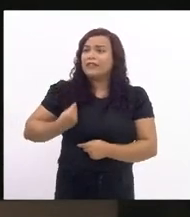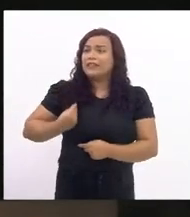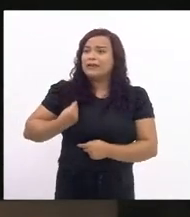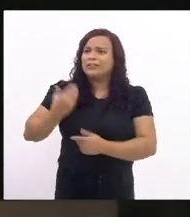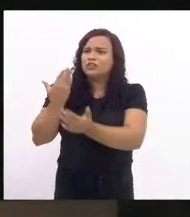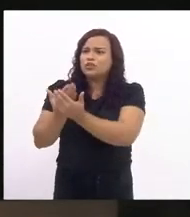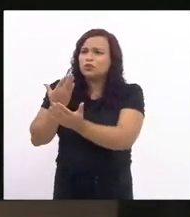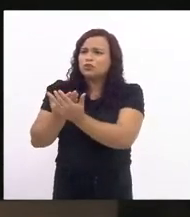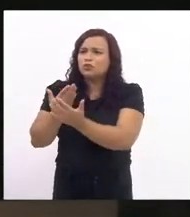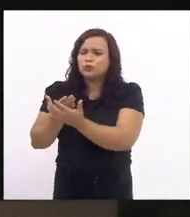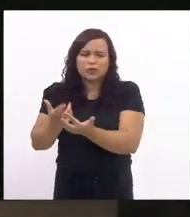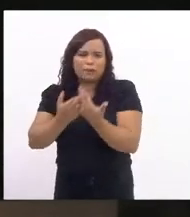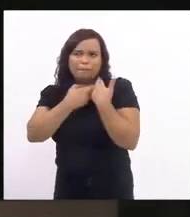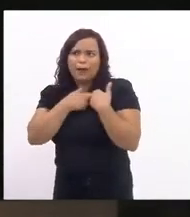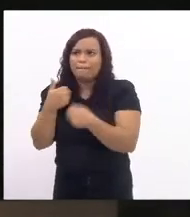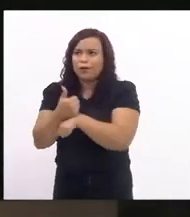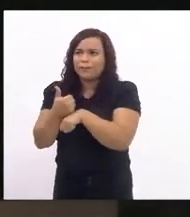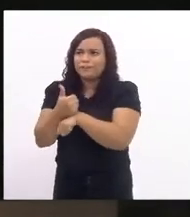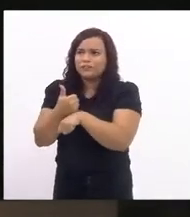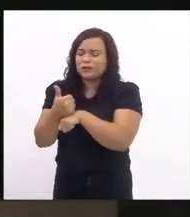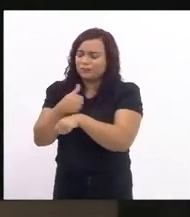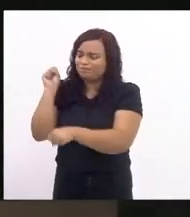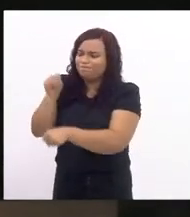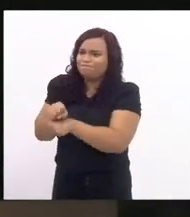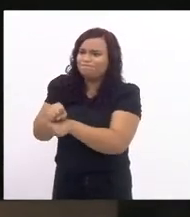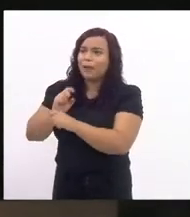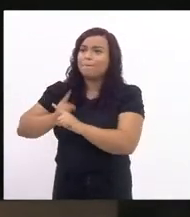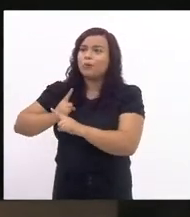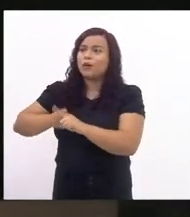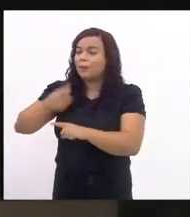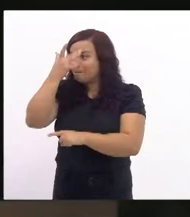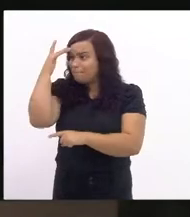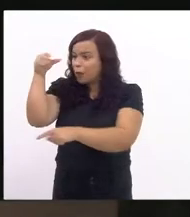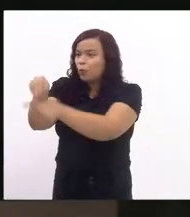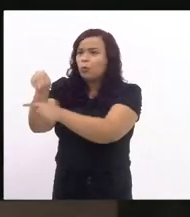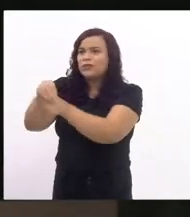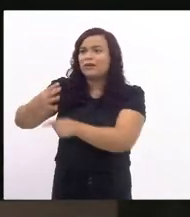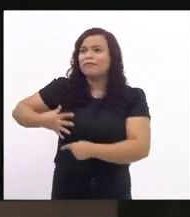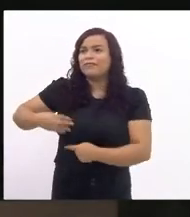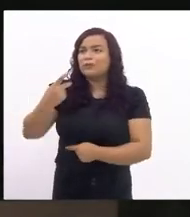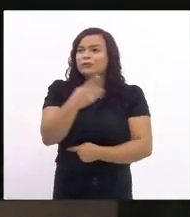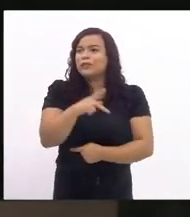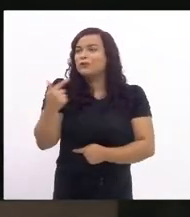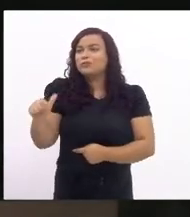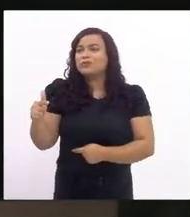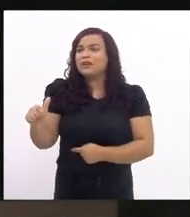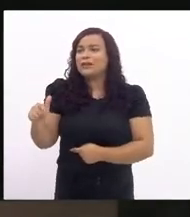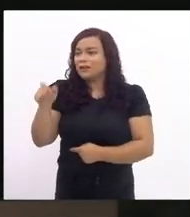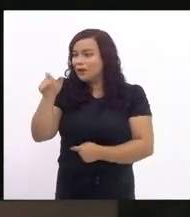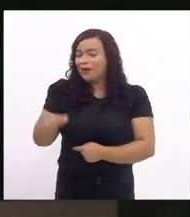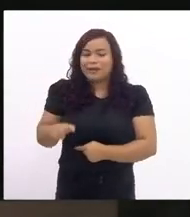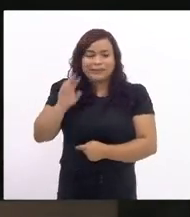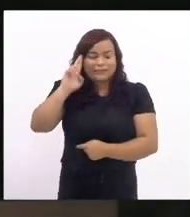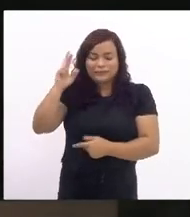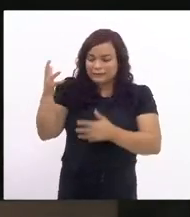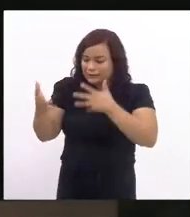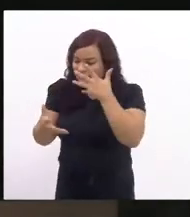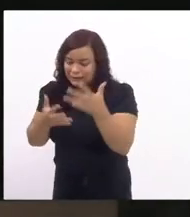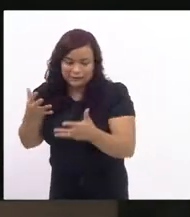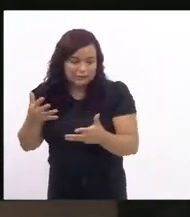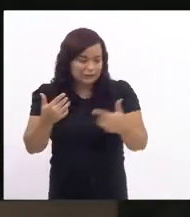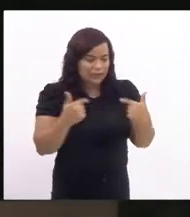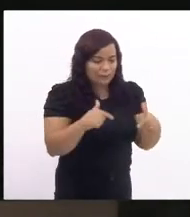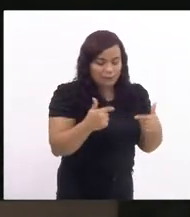porque não tem onde deixar os seus filhos e a gente sabe da importância dos espaços para que